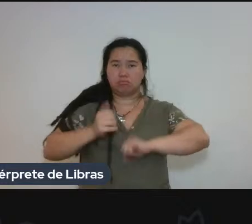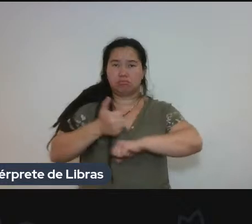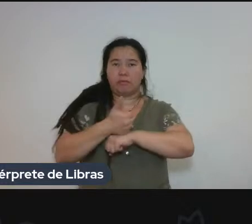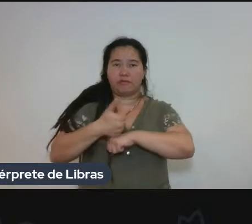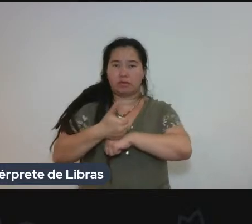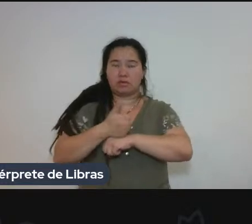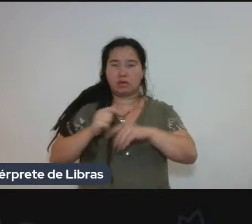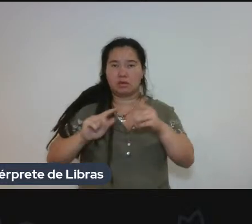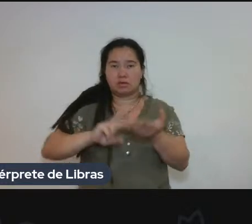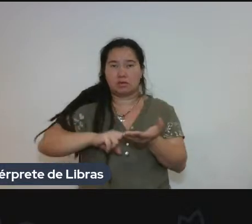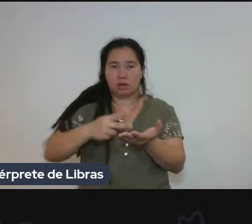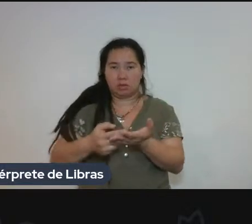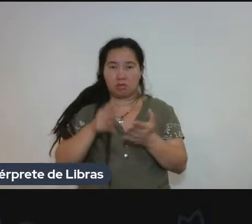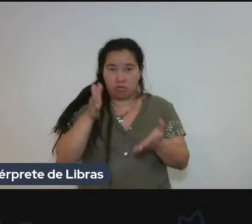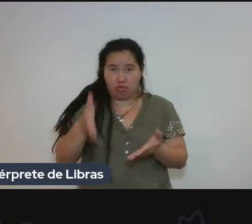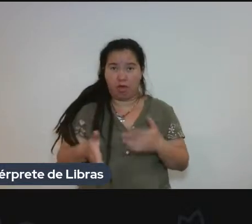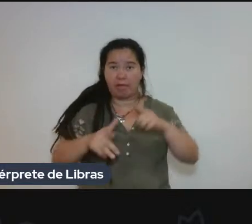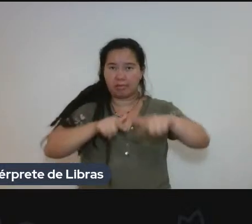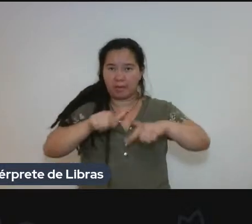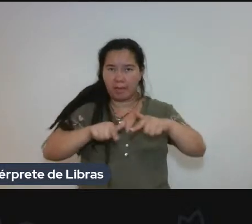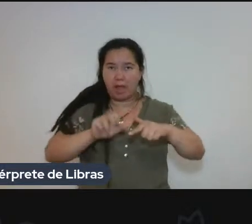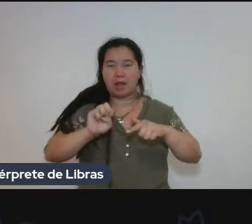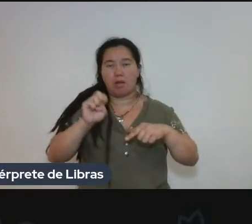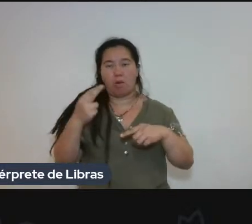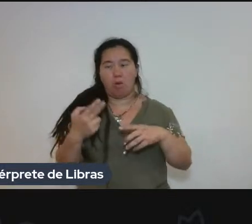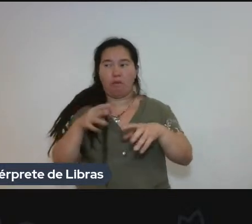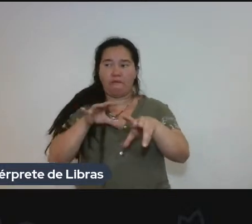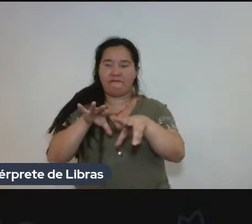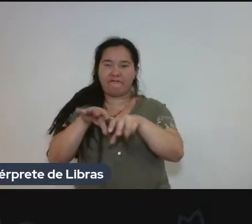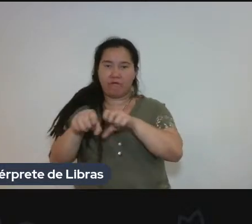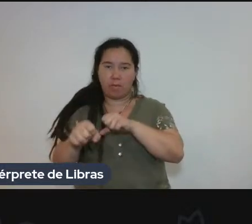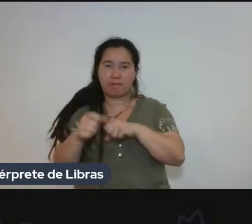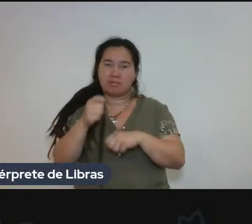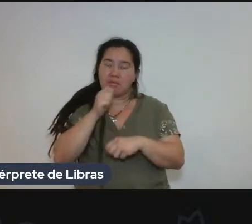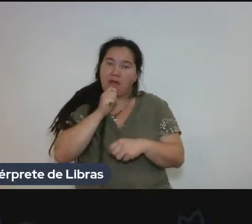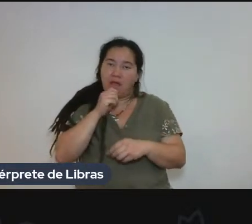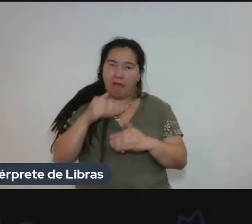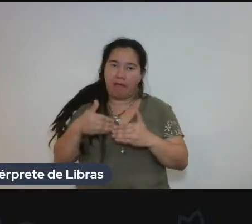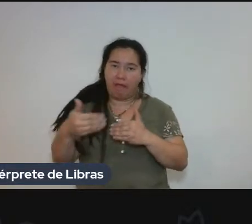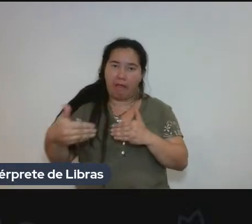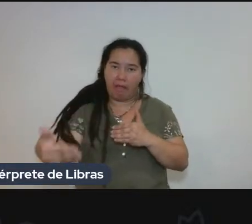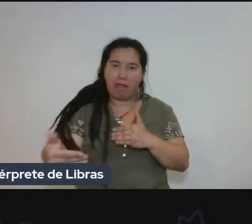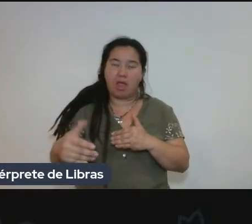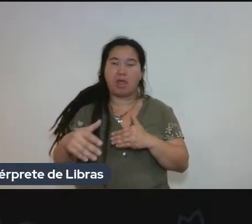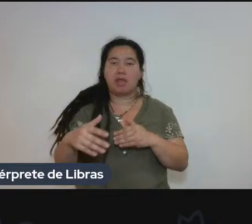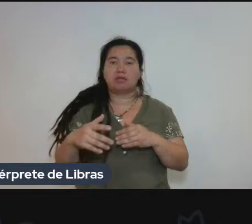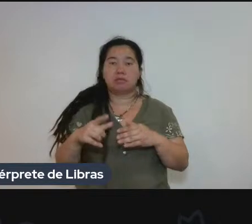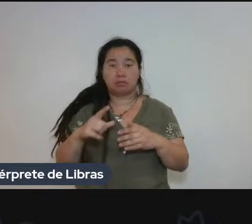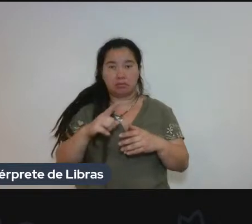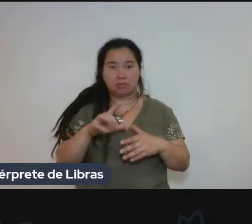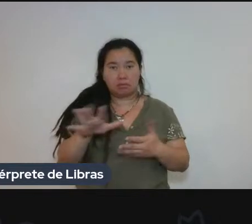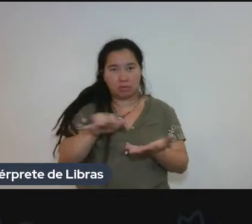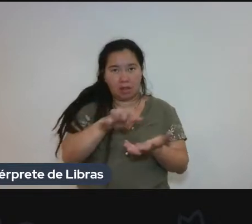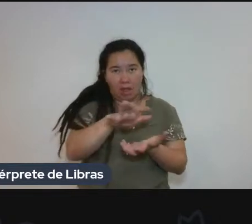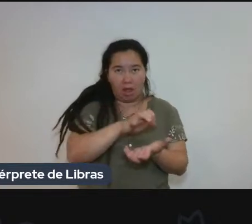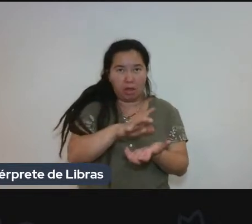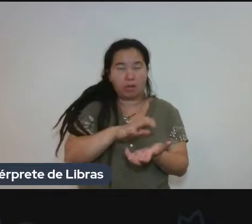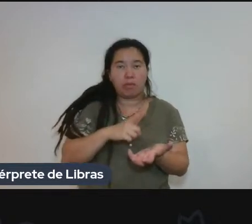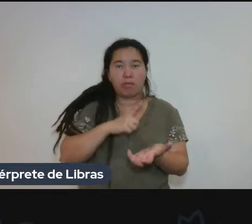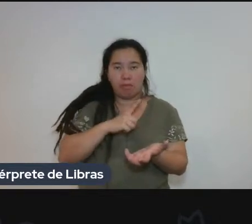já em exercício, se são tradutores em formação, não sei se vocês já têm esses dados tabuados.